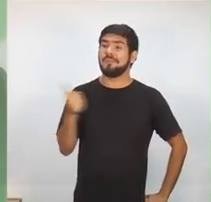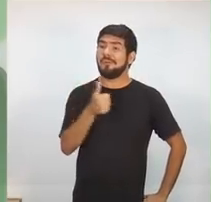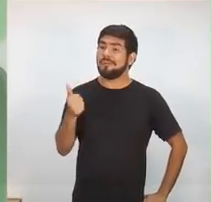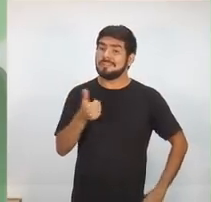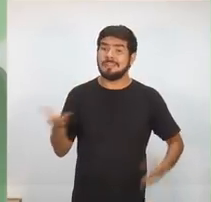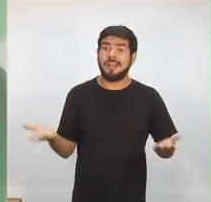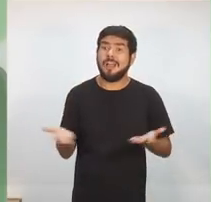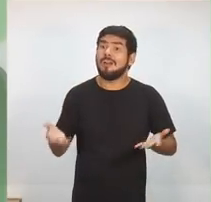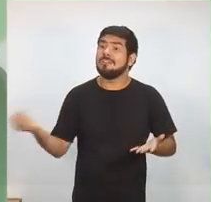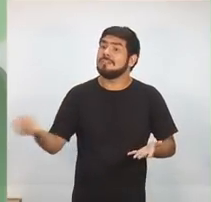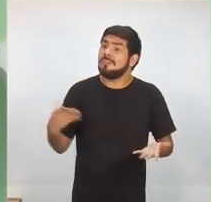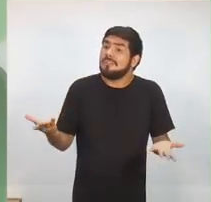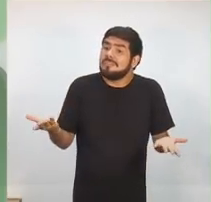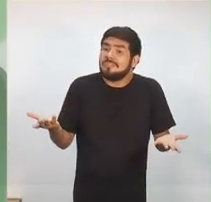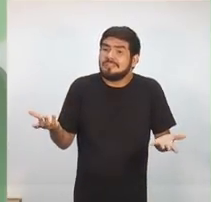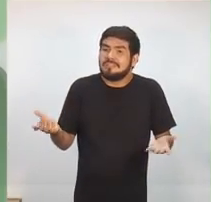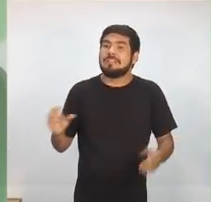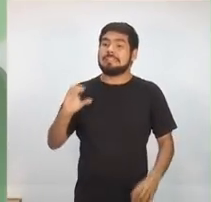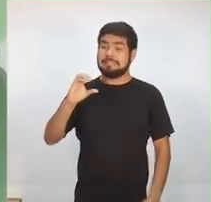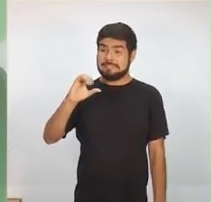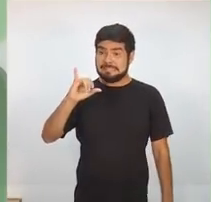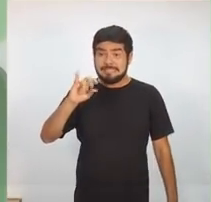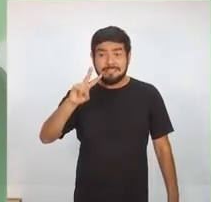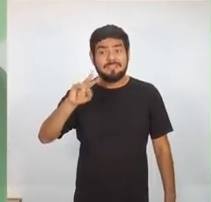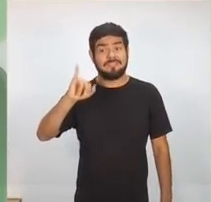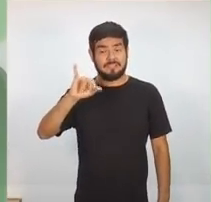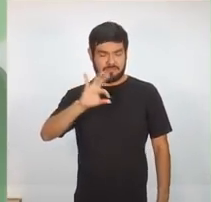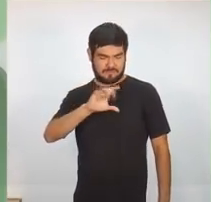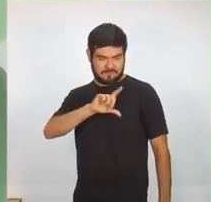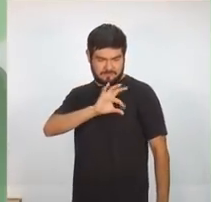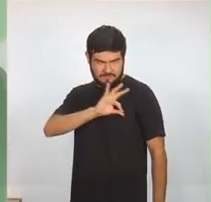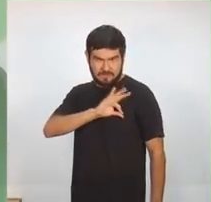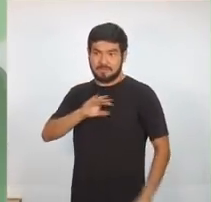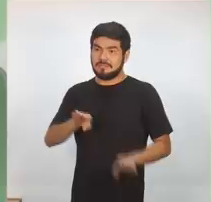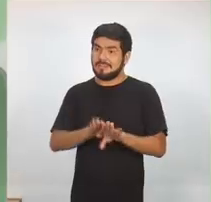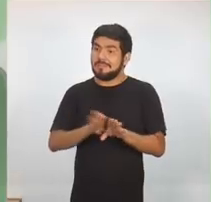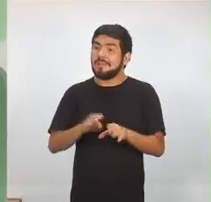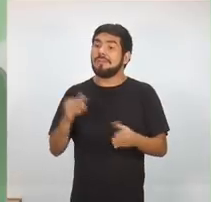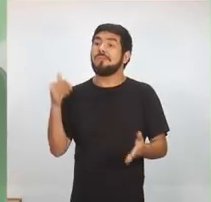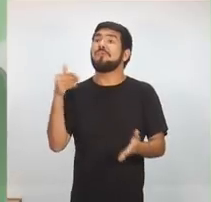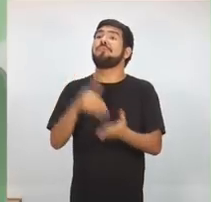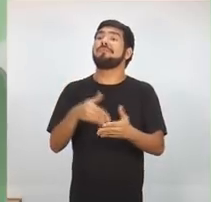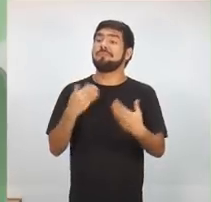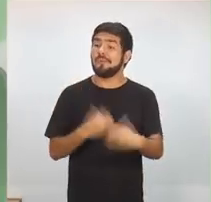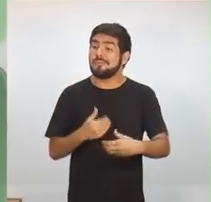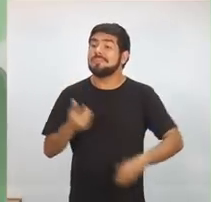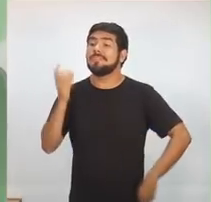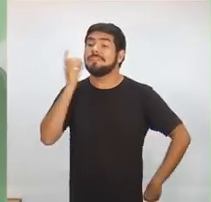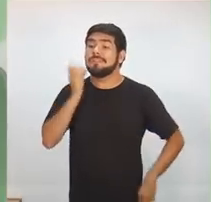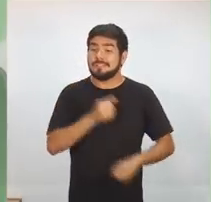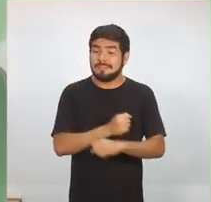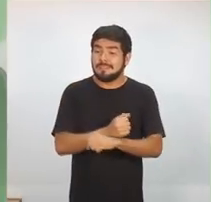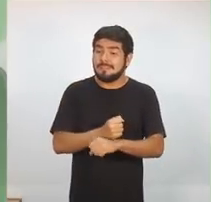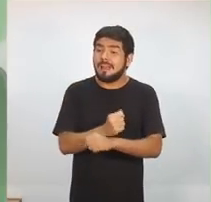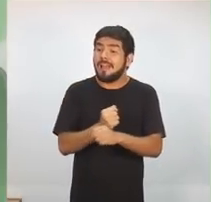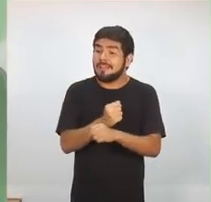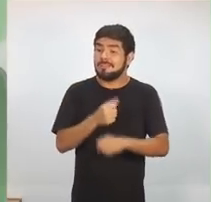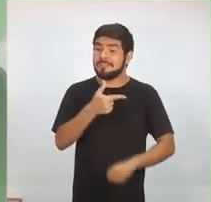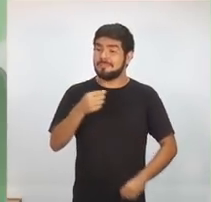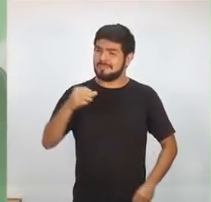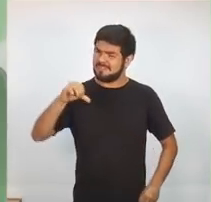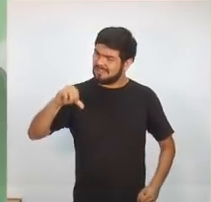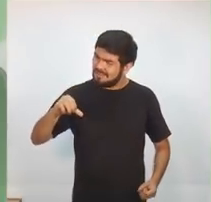da Polícia Civil. O último concurso para essa categoria foi feito em 2009. Vamos ampliar o programa Rede de Vizinhos